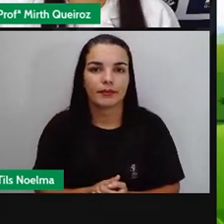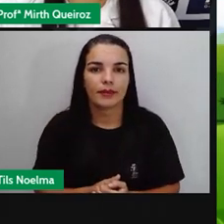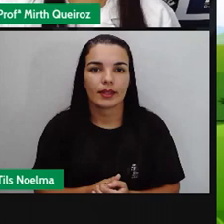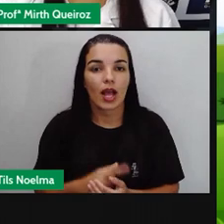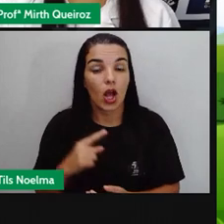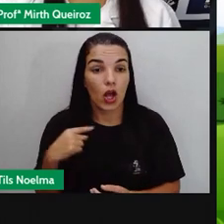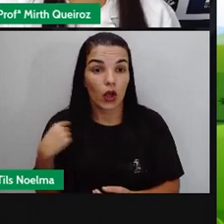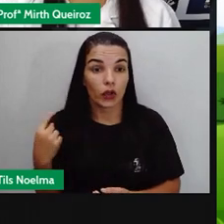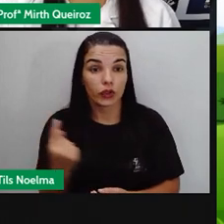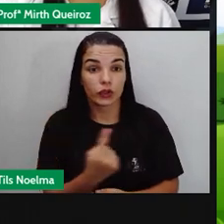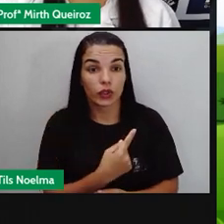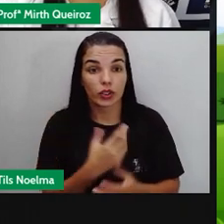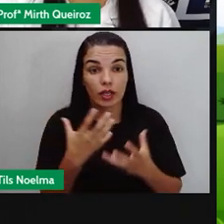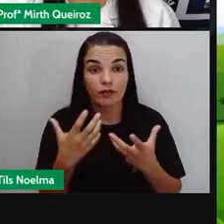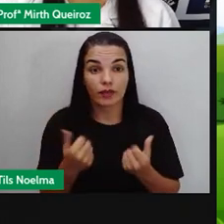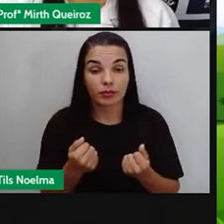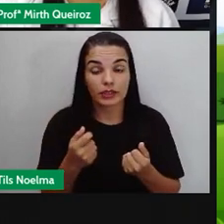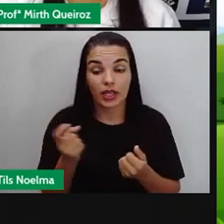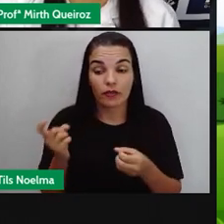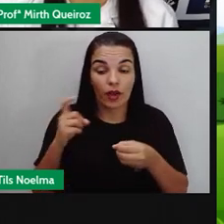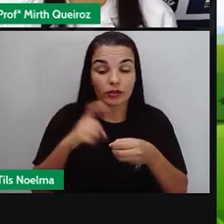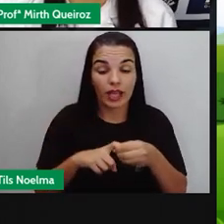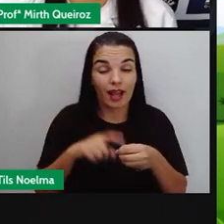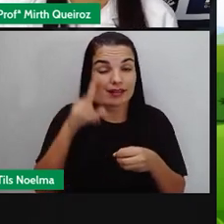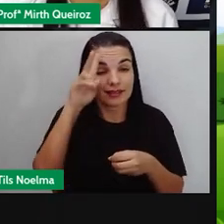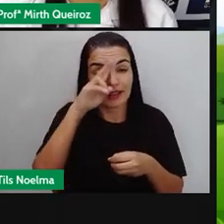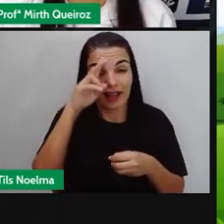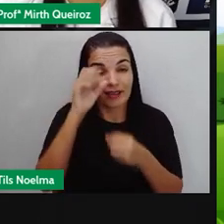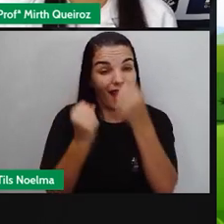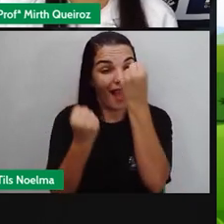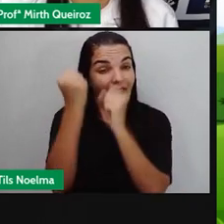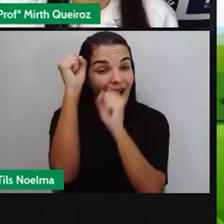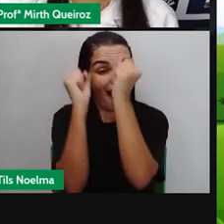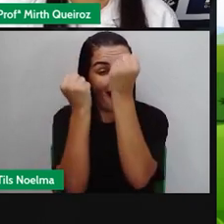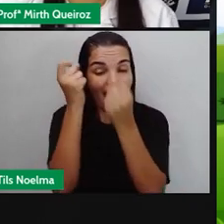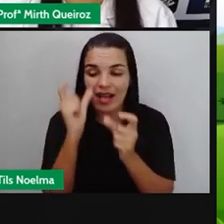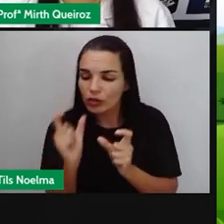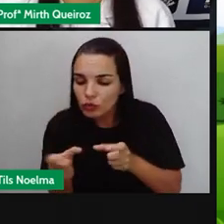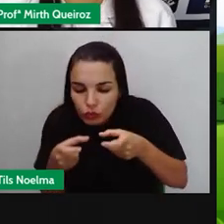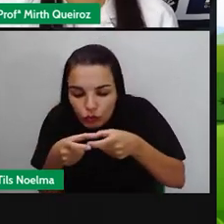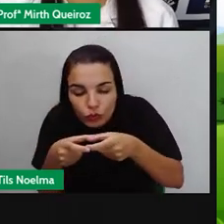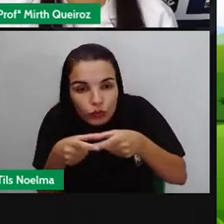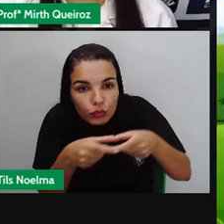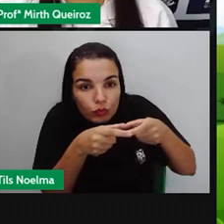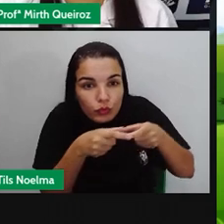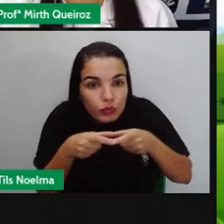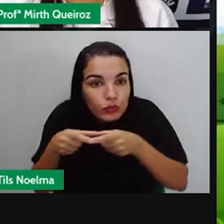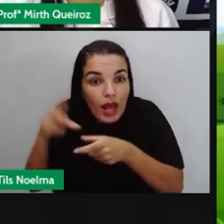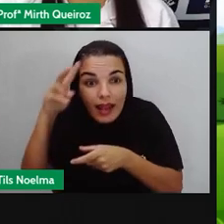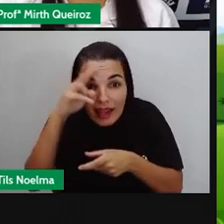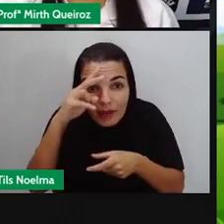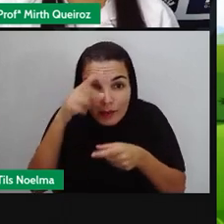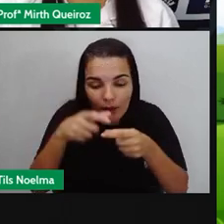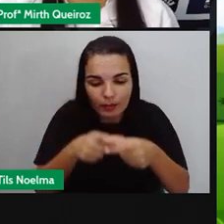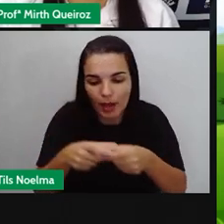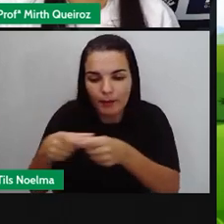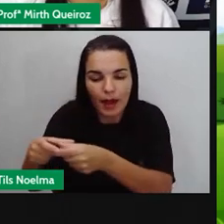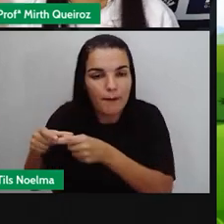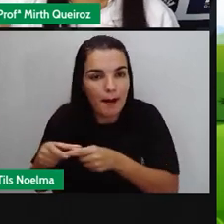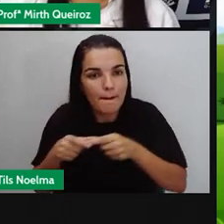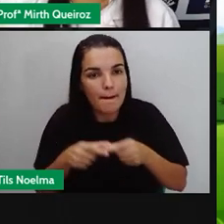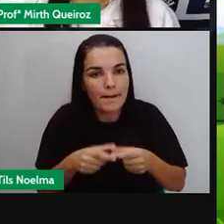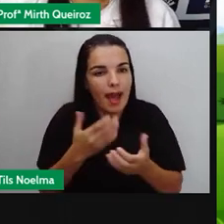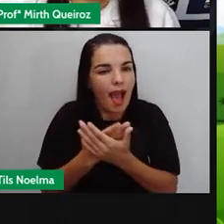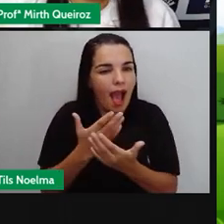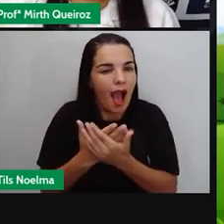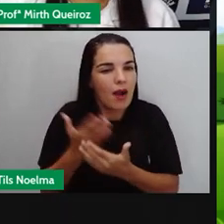retomar agora A nossa fábrica de contos Que são as de contos, né? Que são aquelas caixinhas que a gente produziu Na aula